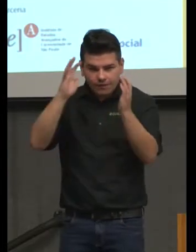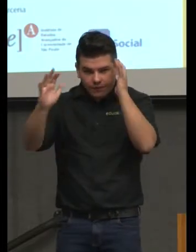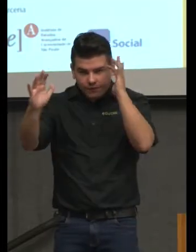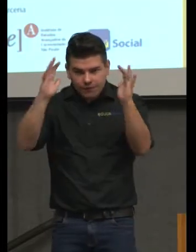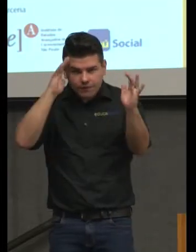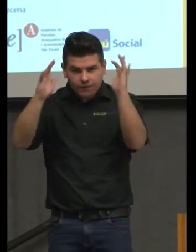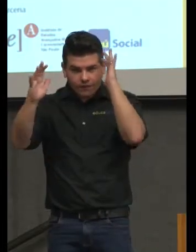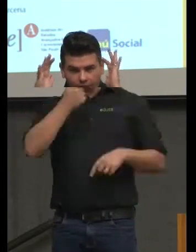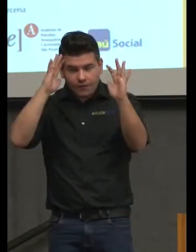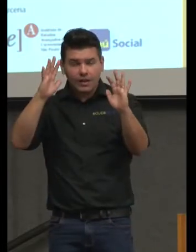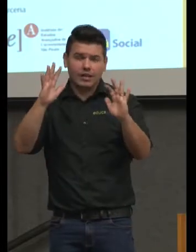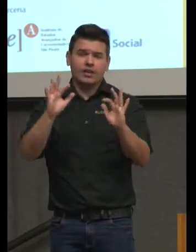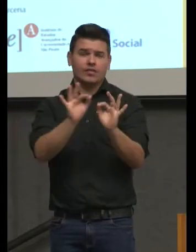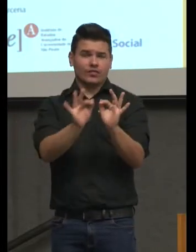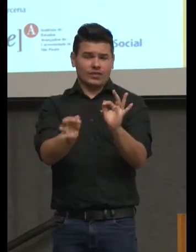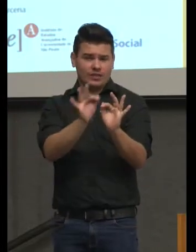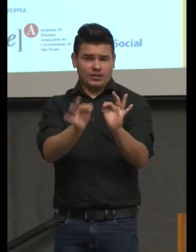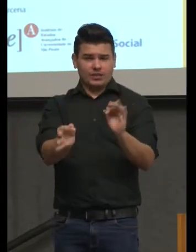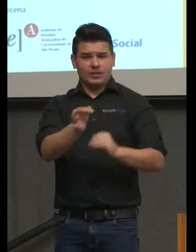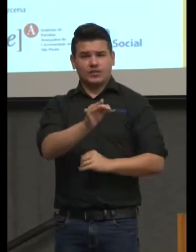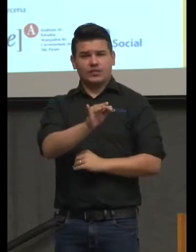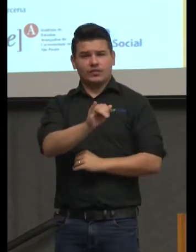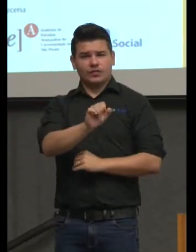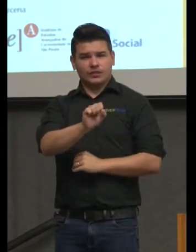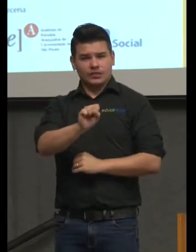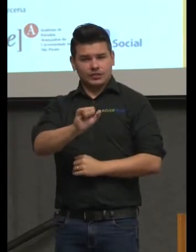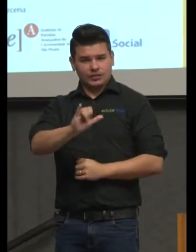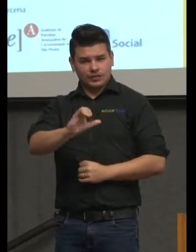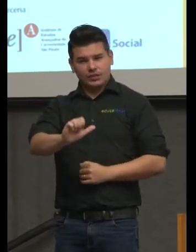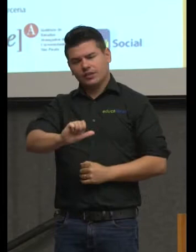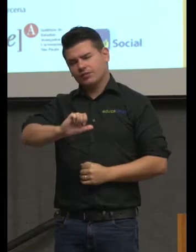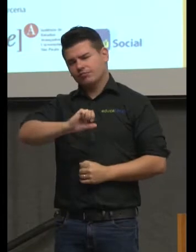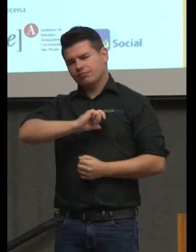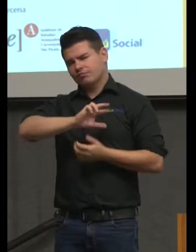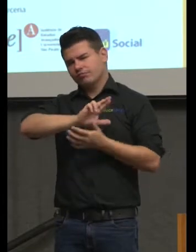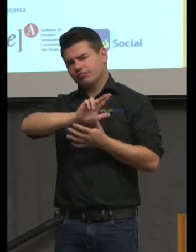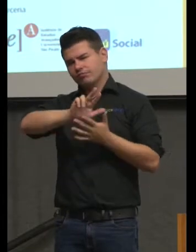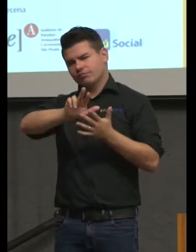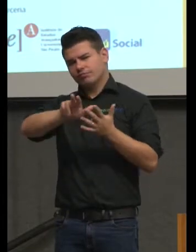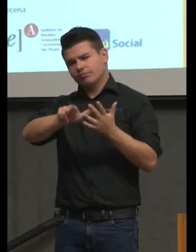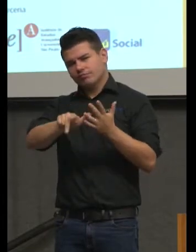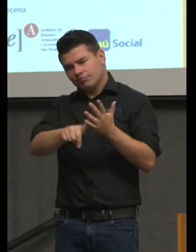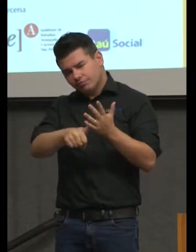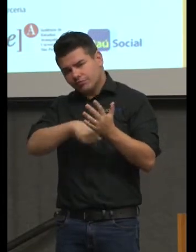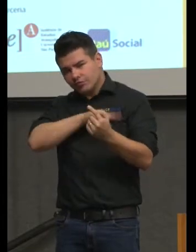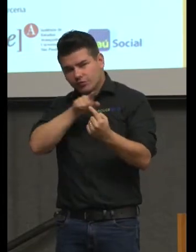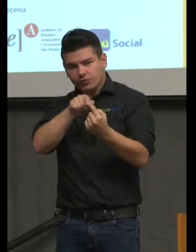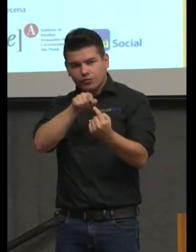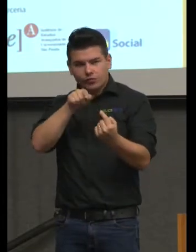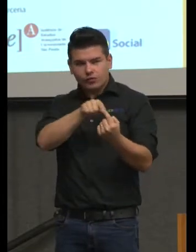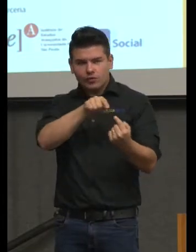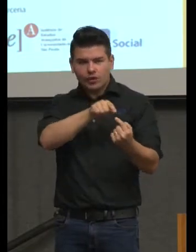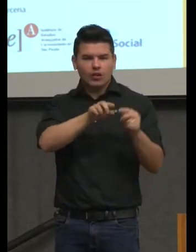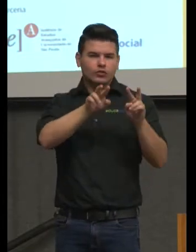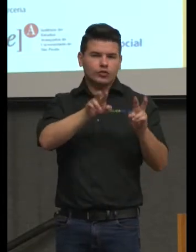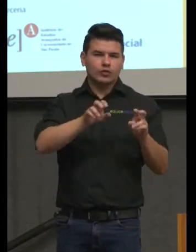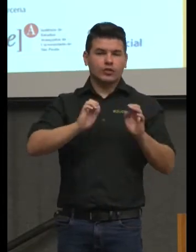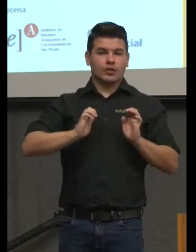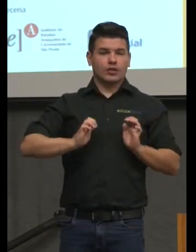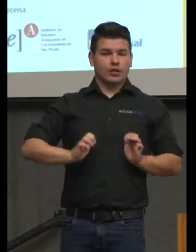física física tem coisa beça que corresponde a aspectos éticos